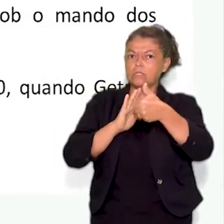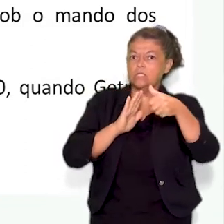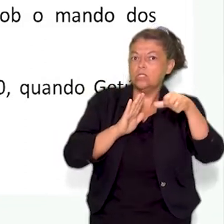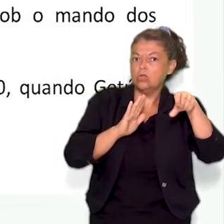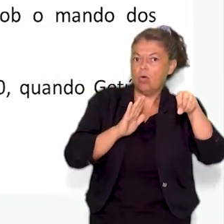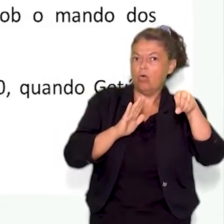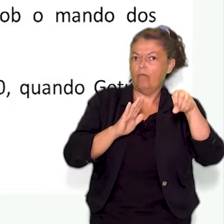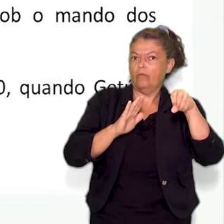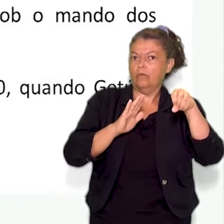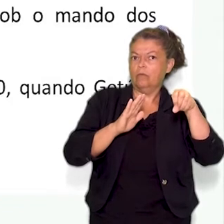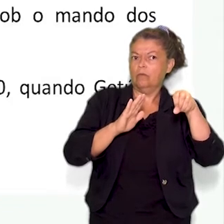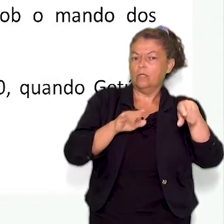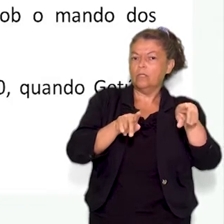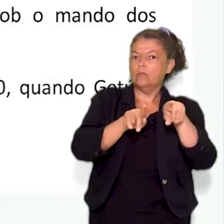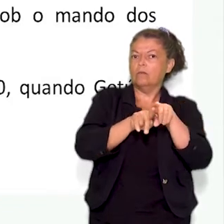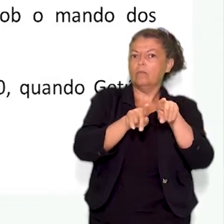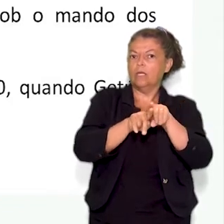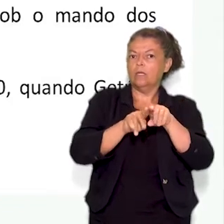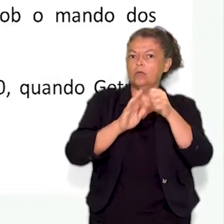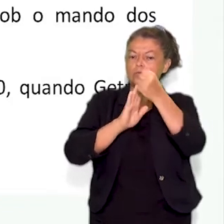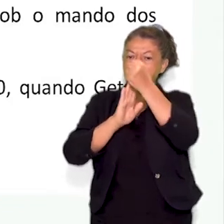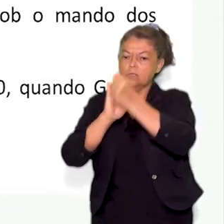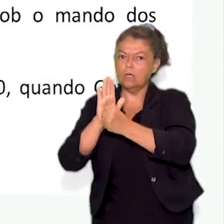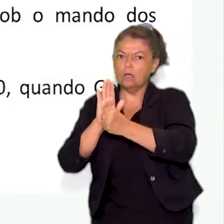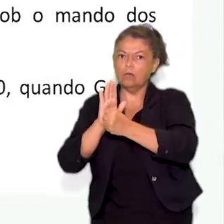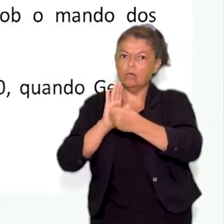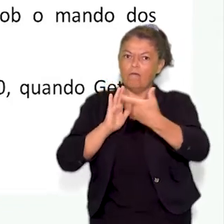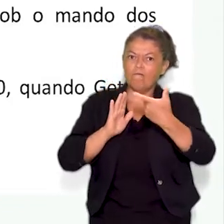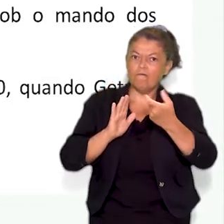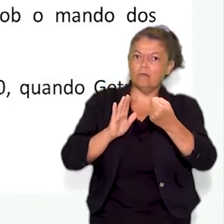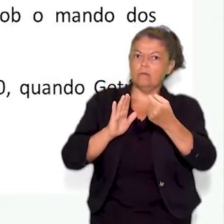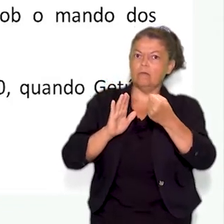XX, ocorreu no Brasil a chamada República Velha.